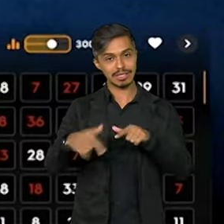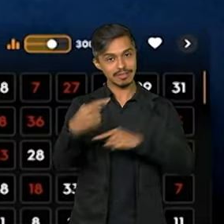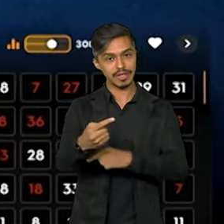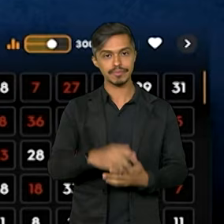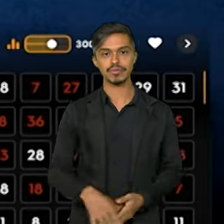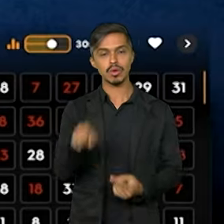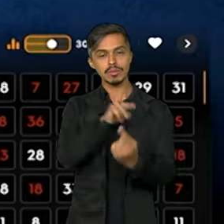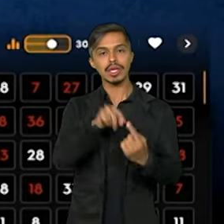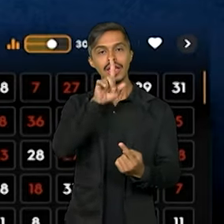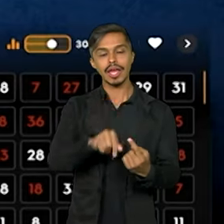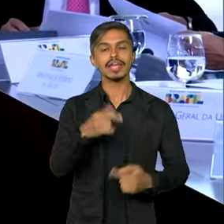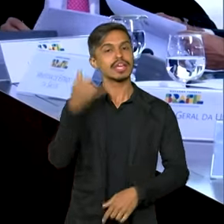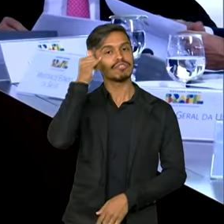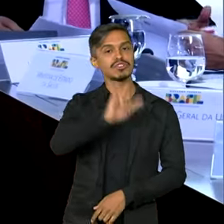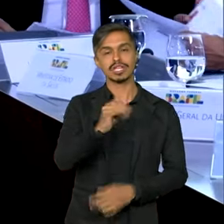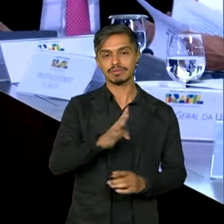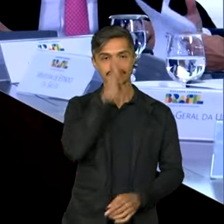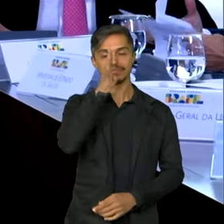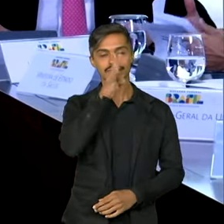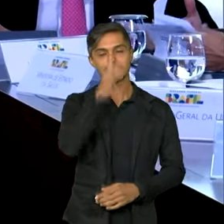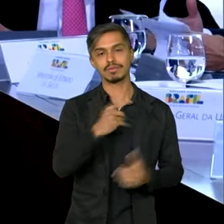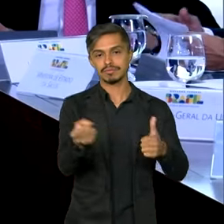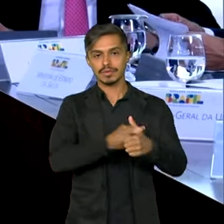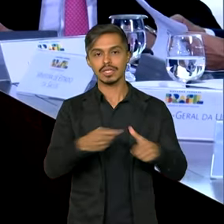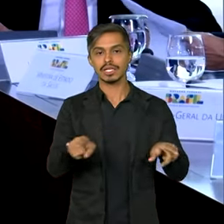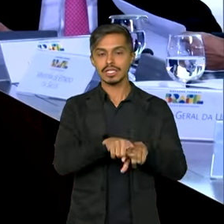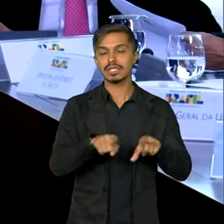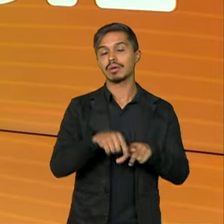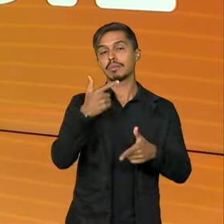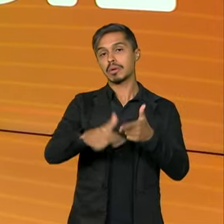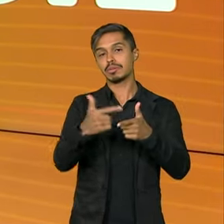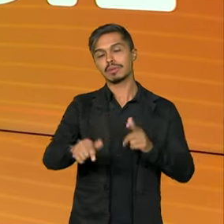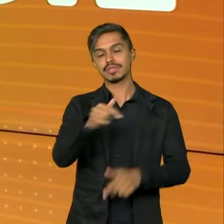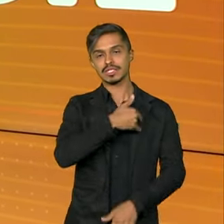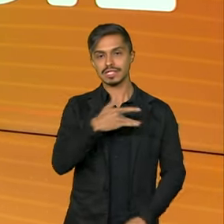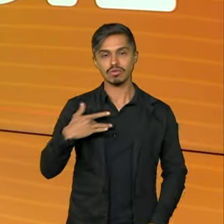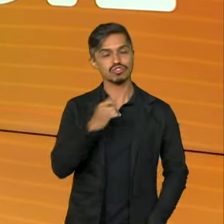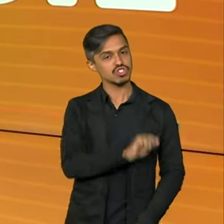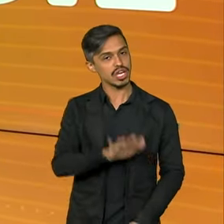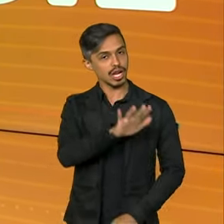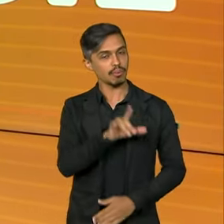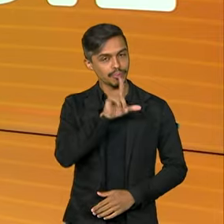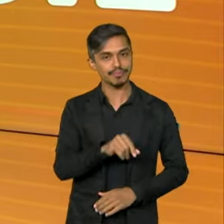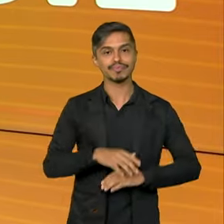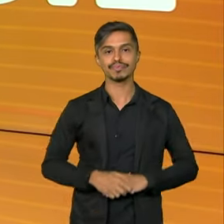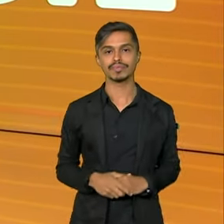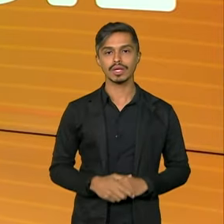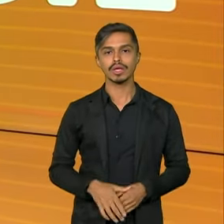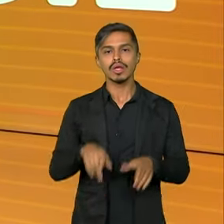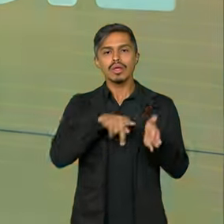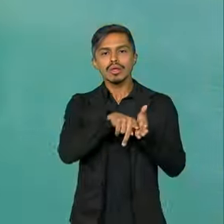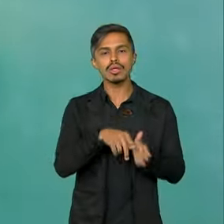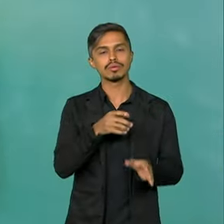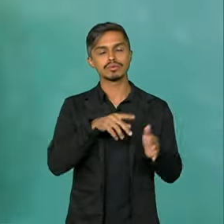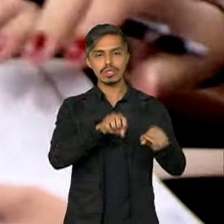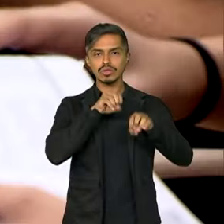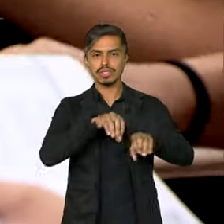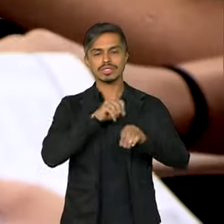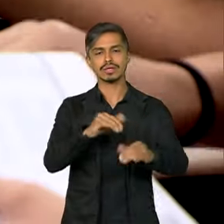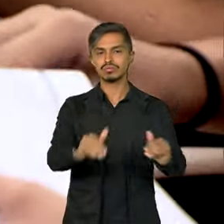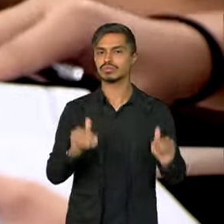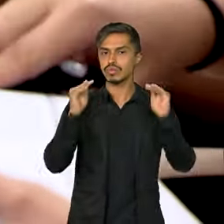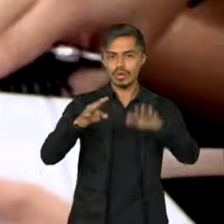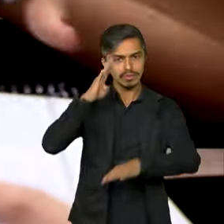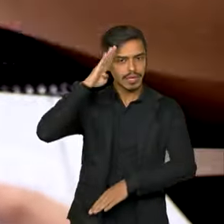endividamento e tratar o assunto como questão de saúde pública. Censo da Educação Superior. Indicadores revelam que